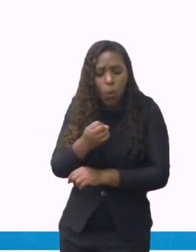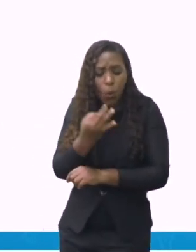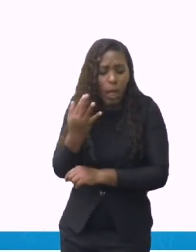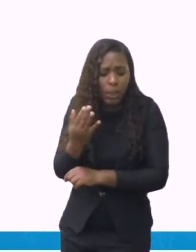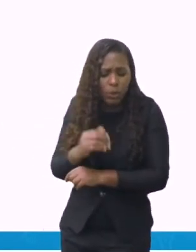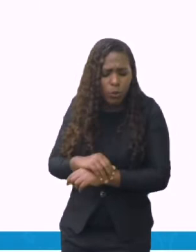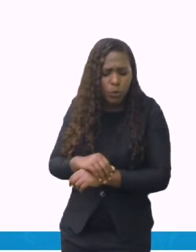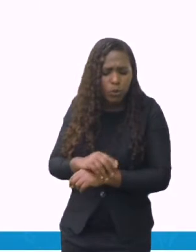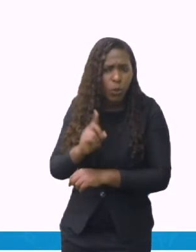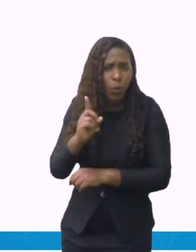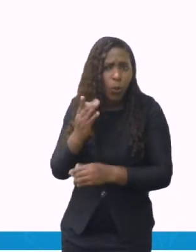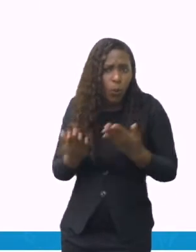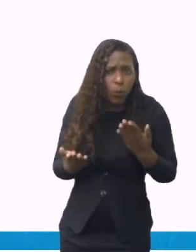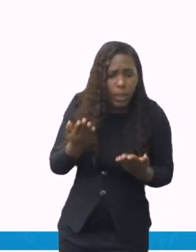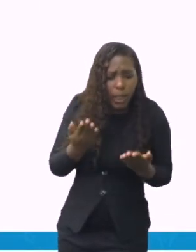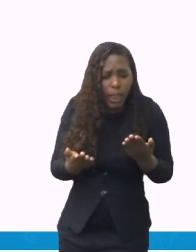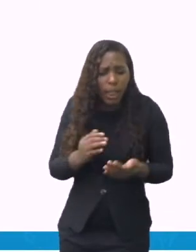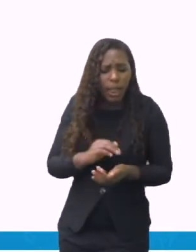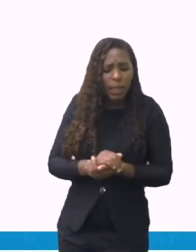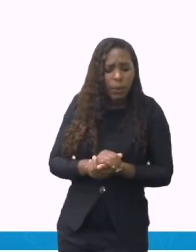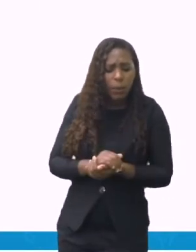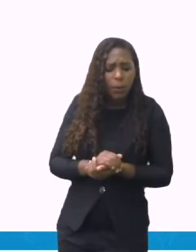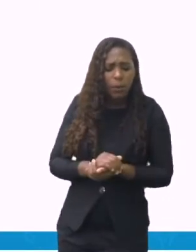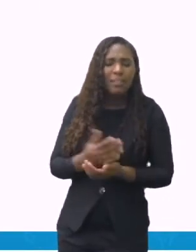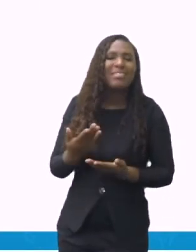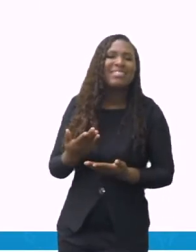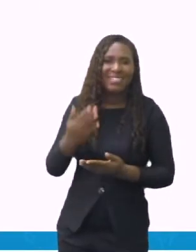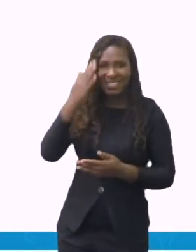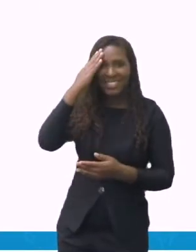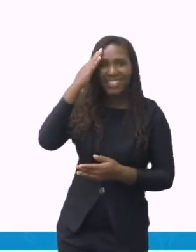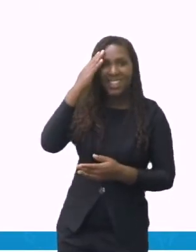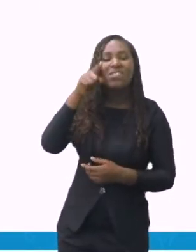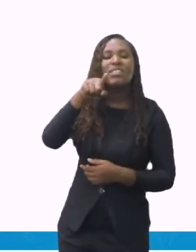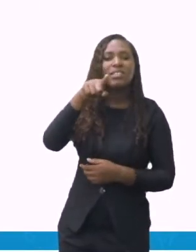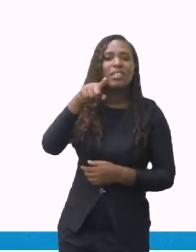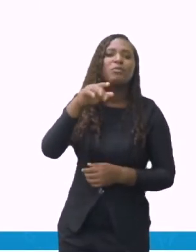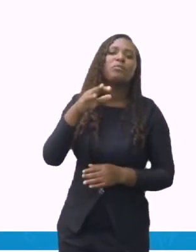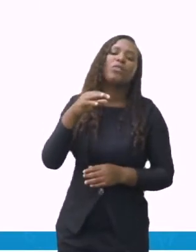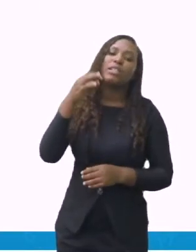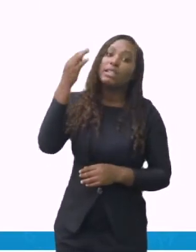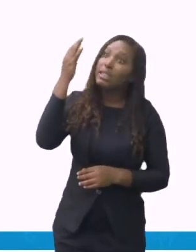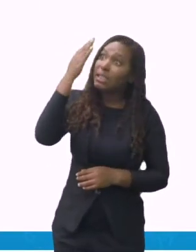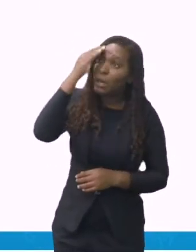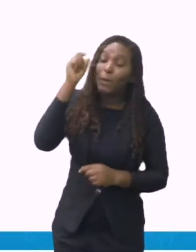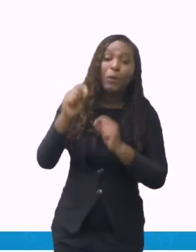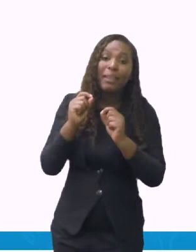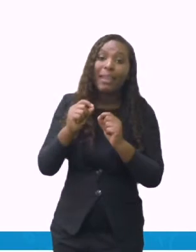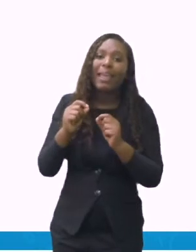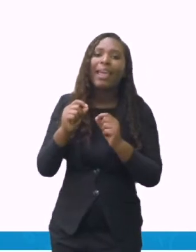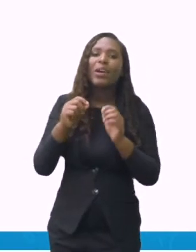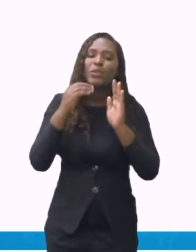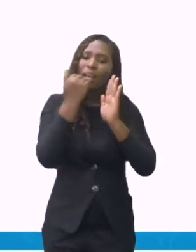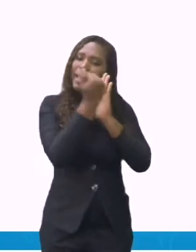pode pesar. E aí, você tem a certeza de que a sua receita vai ficar boa porque as medidas estão corretas.